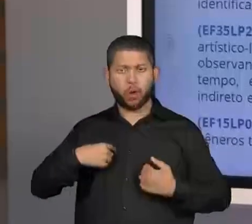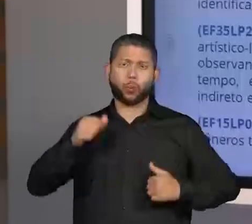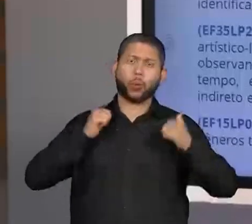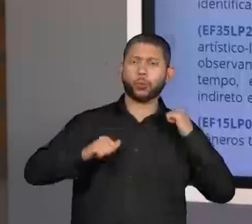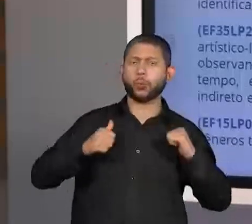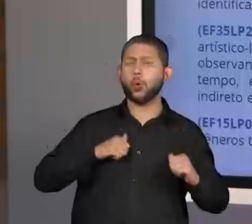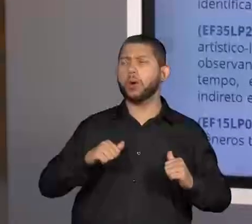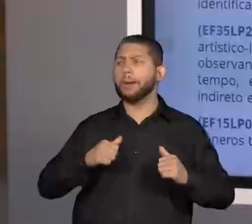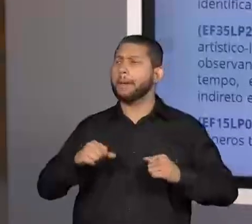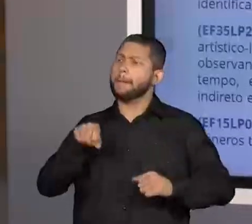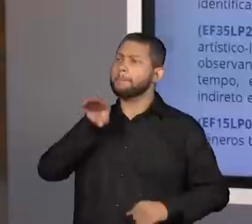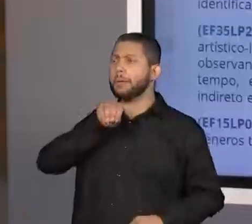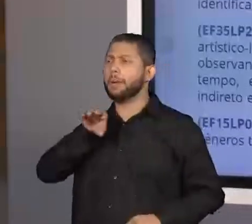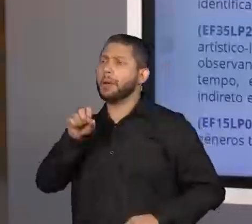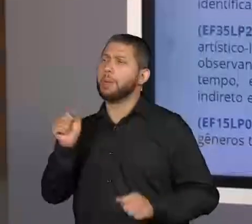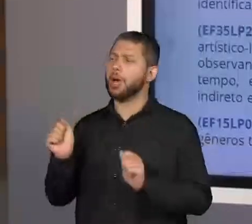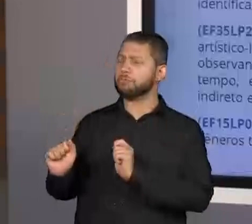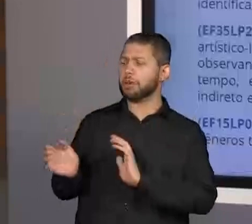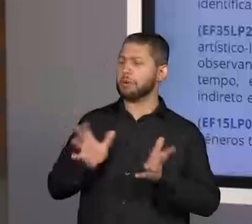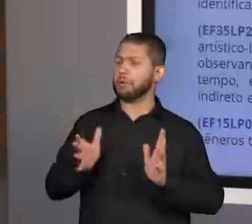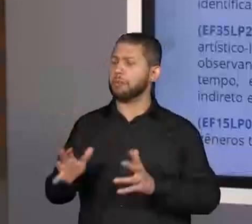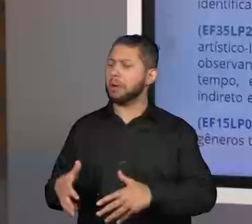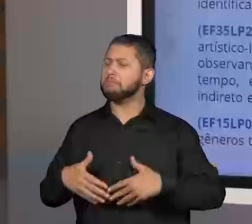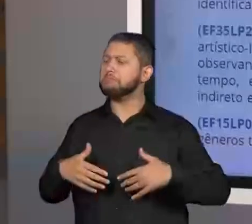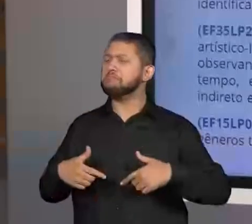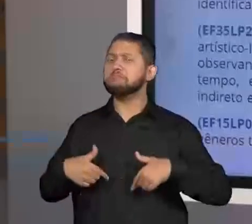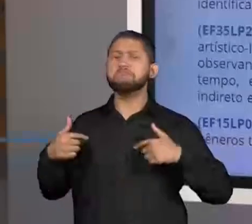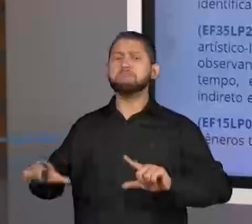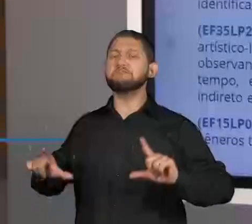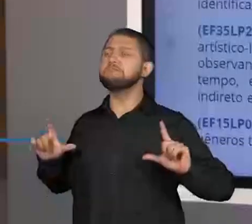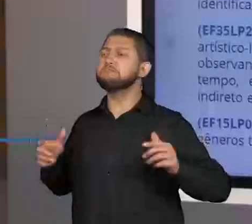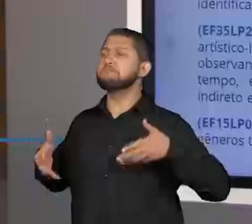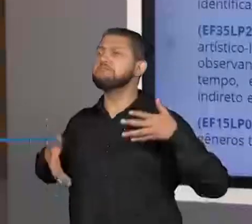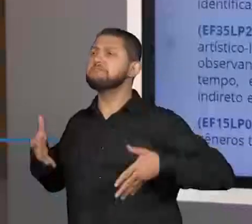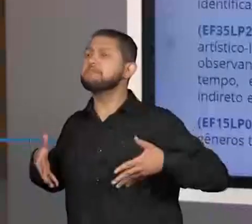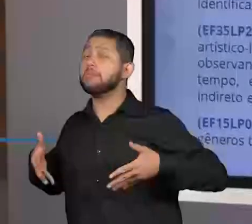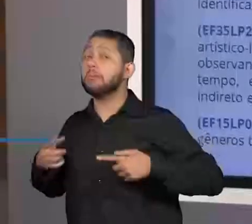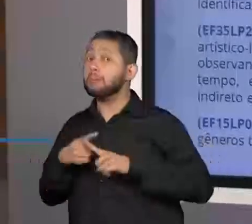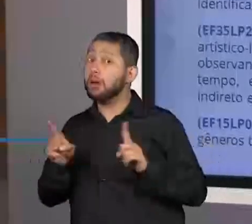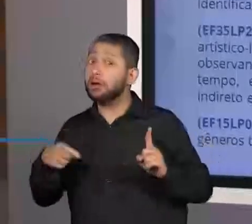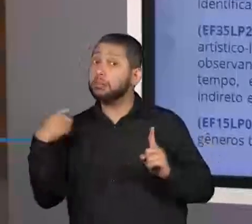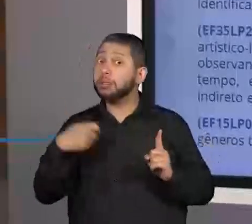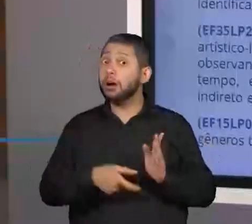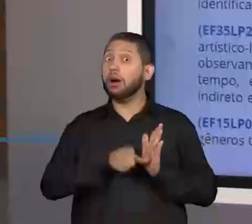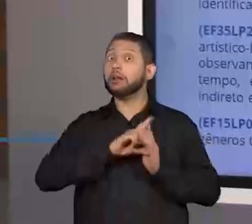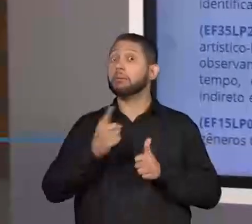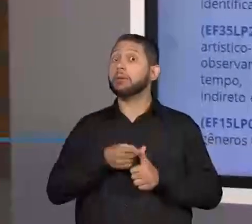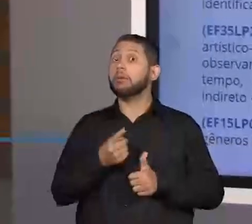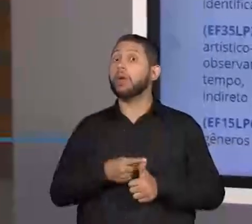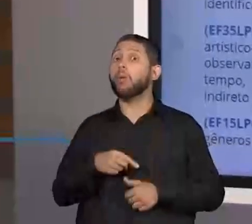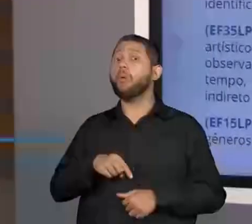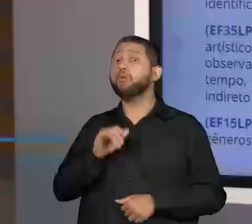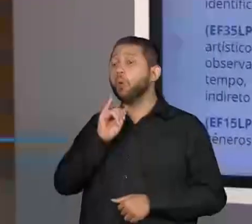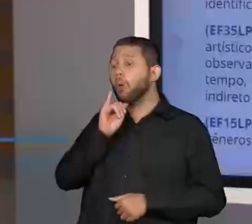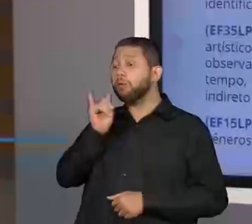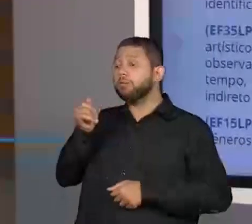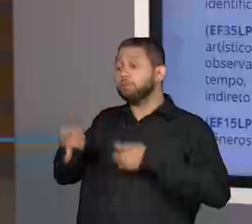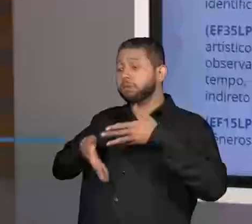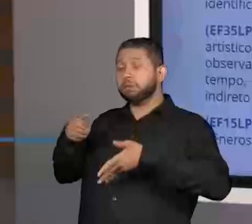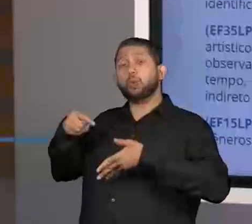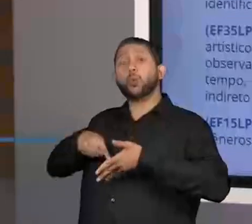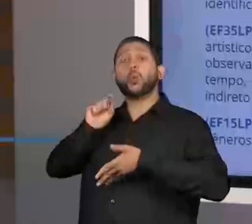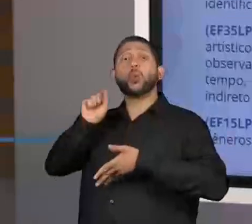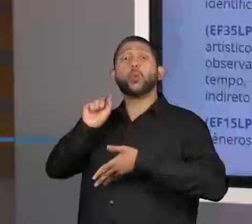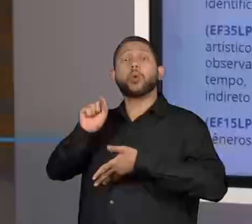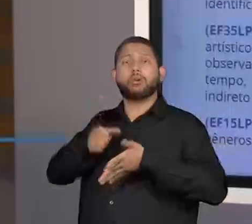poder falar as suas falas no momento da cena, aquela cena dramática, uma cena mais alegre. Precisa aí de um texto,